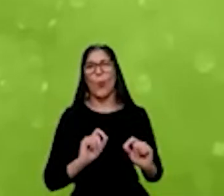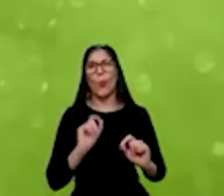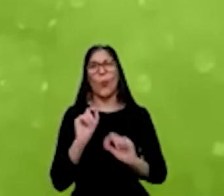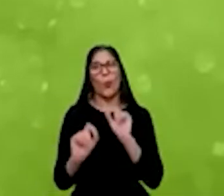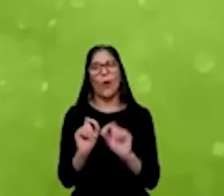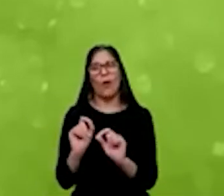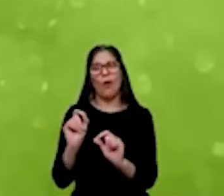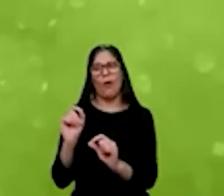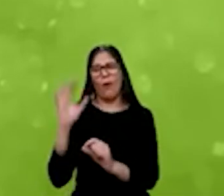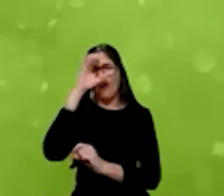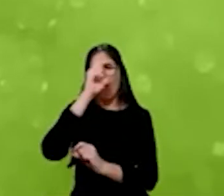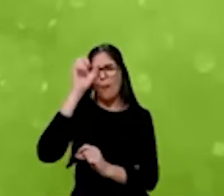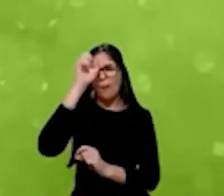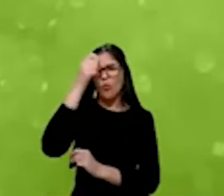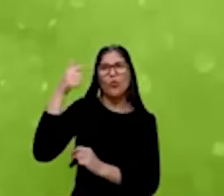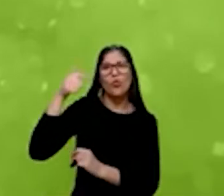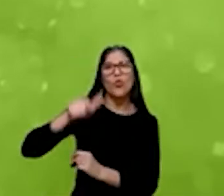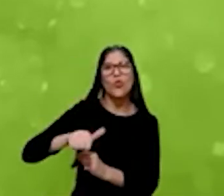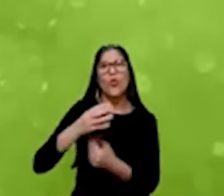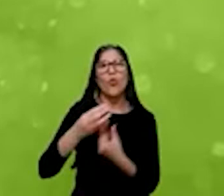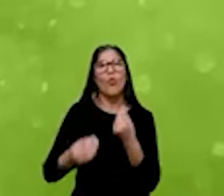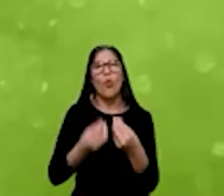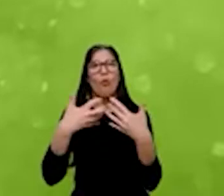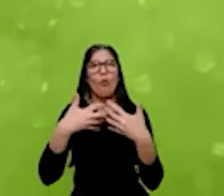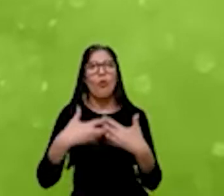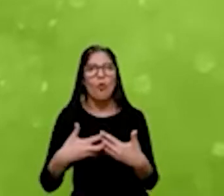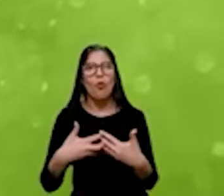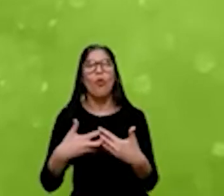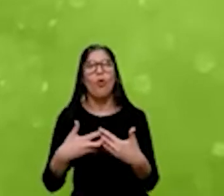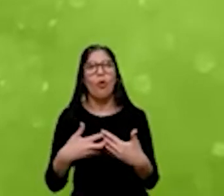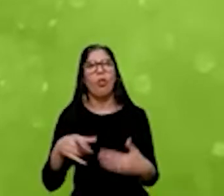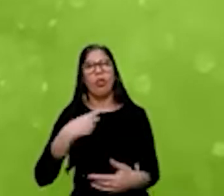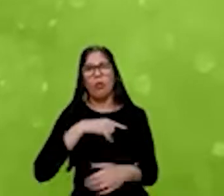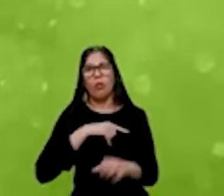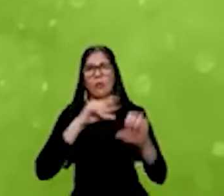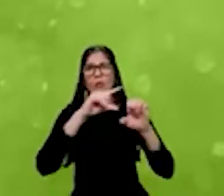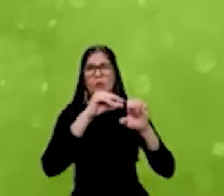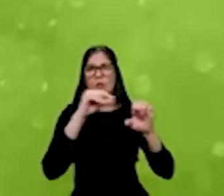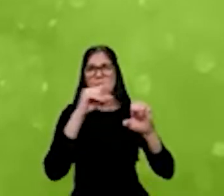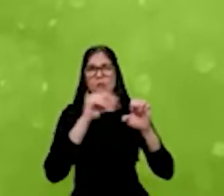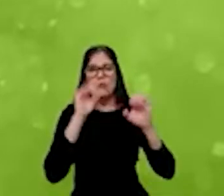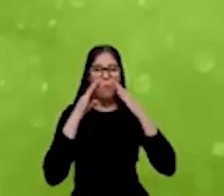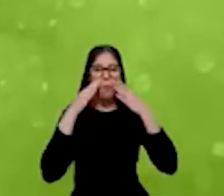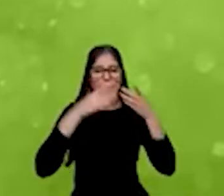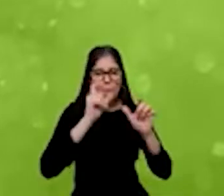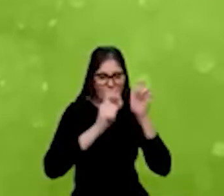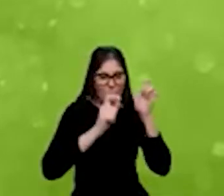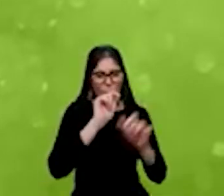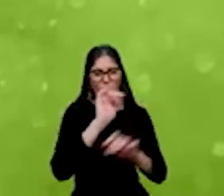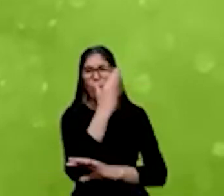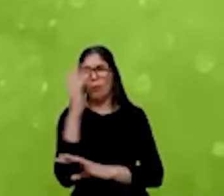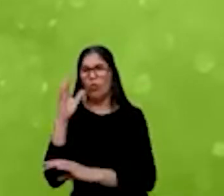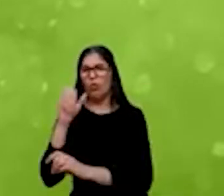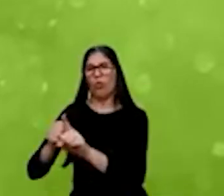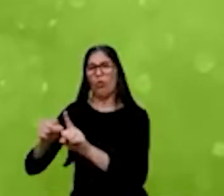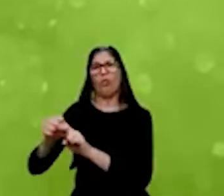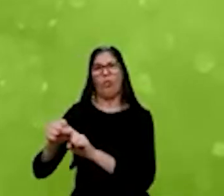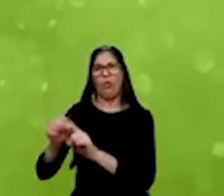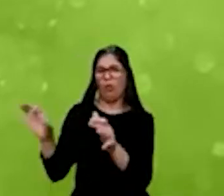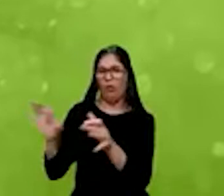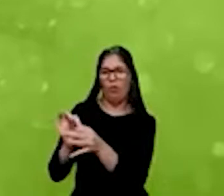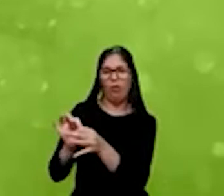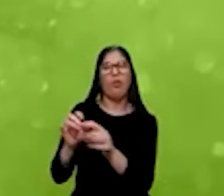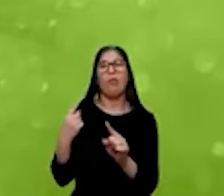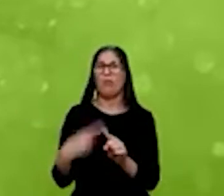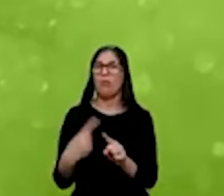pessoas. Como é que a gente opera, como é que a gente é um empreendedor com essa preocupação socioambiental, além da sobrevivência da própria empresa.